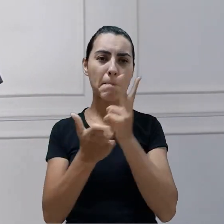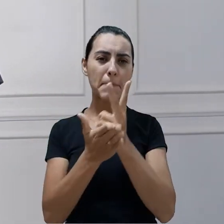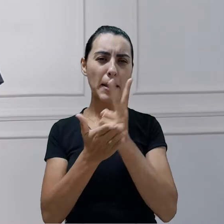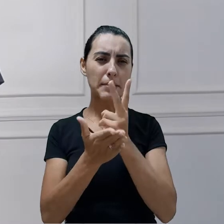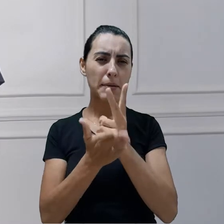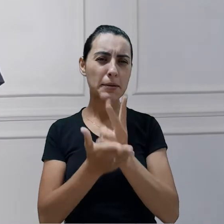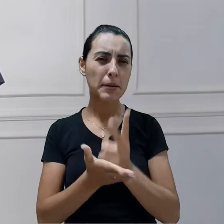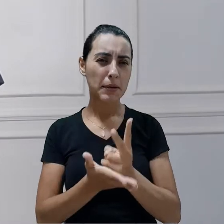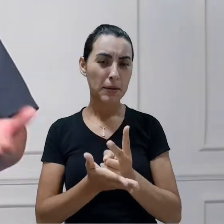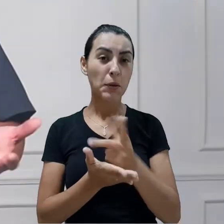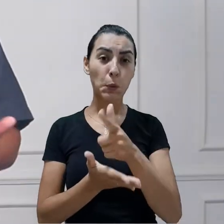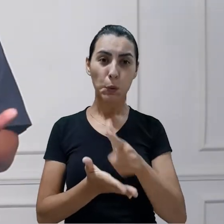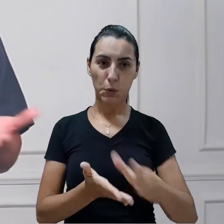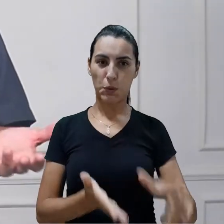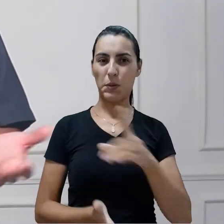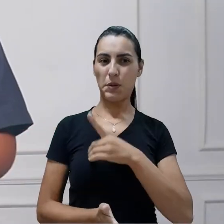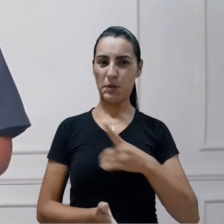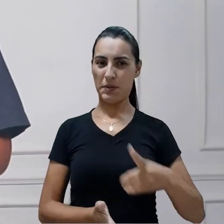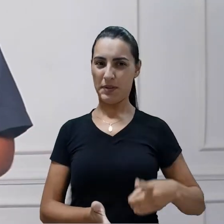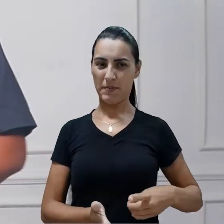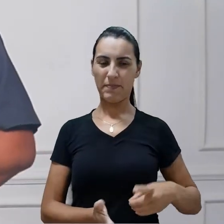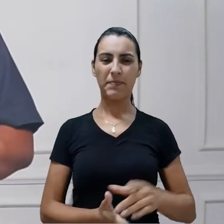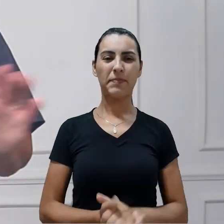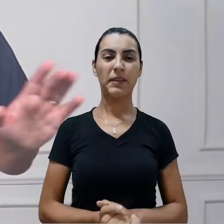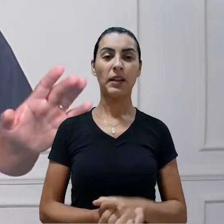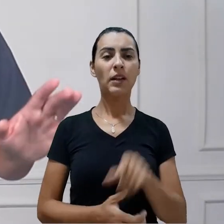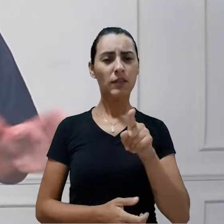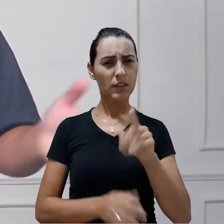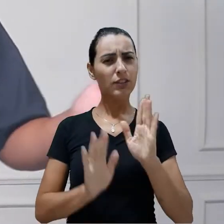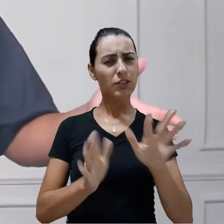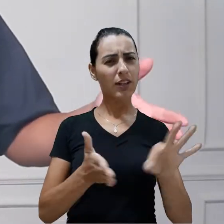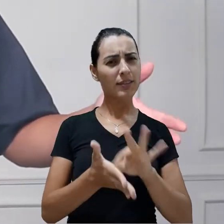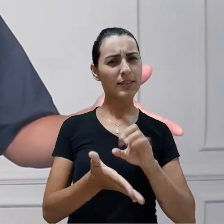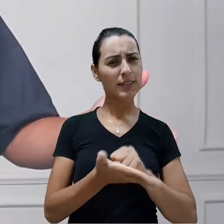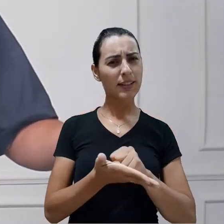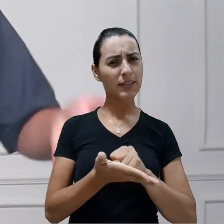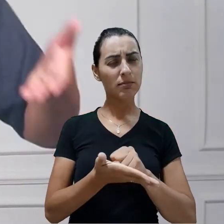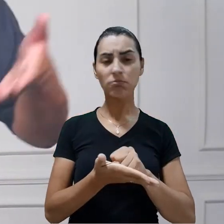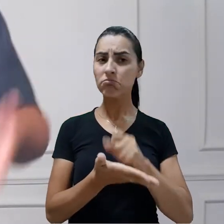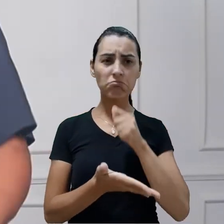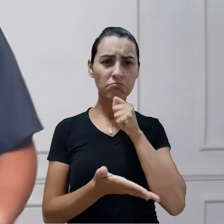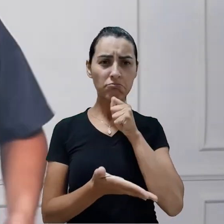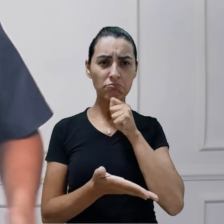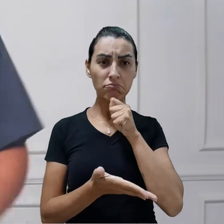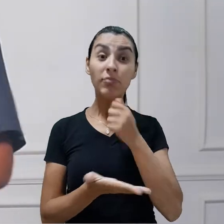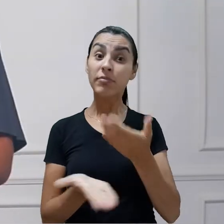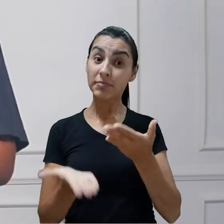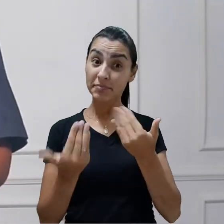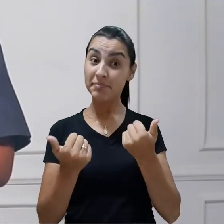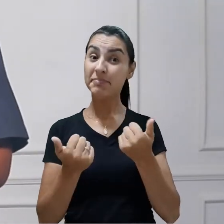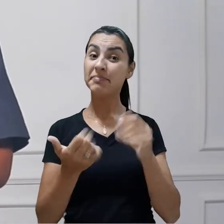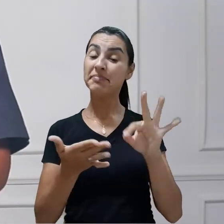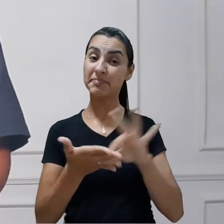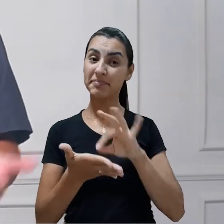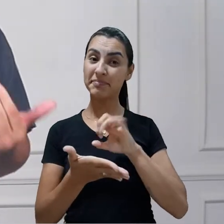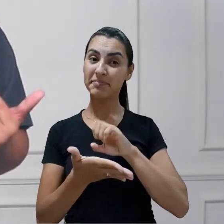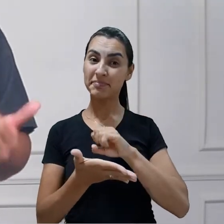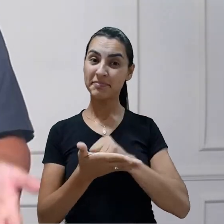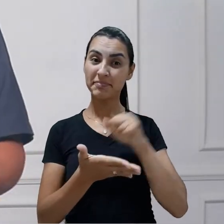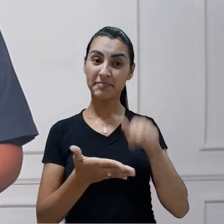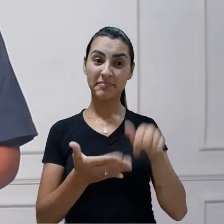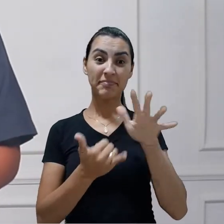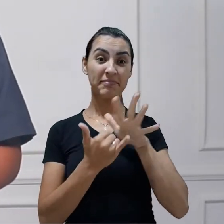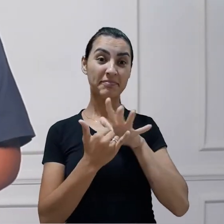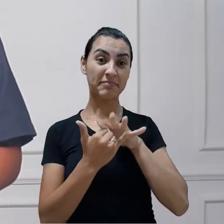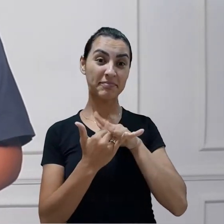neste assunto. Você já é inscrito no canal? Ainda não? Então o que está esperando? inscreva-se em nosso canal e